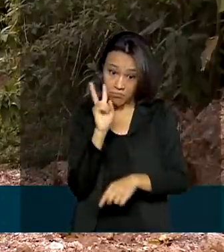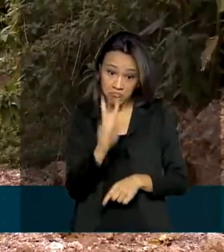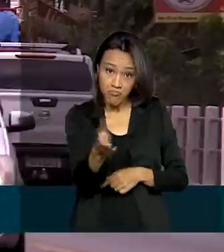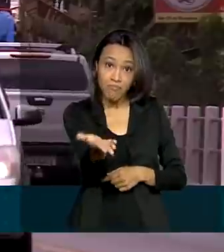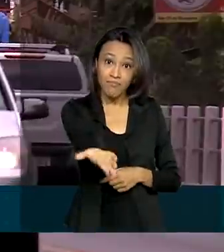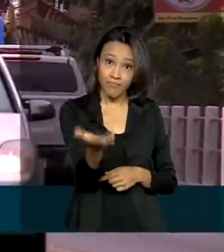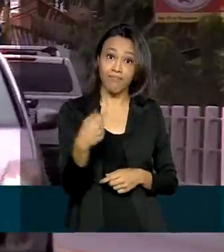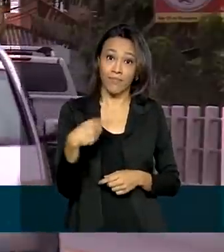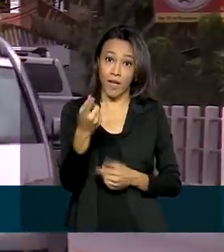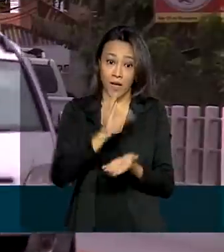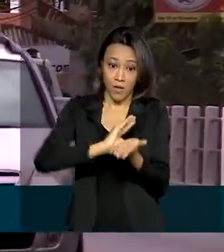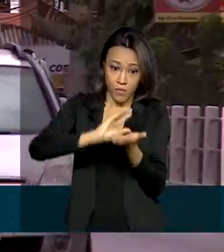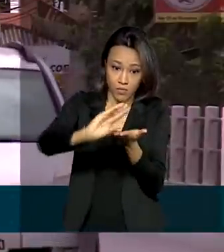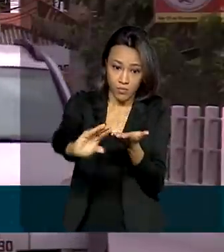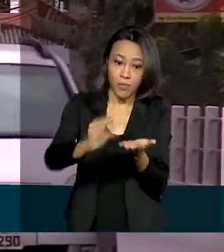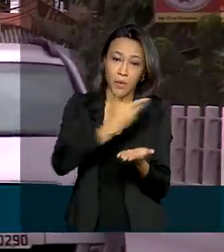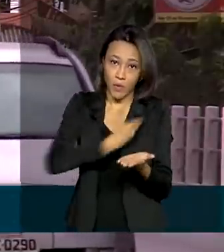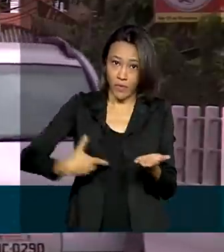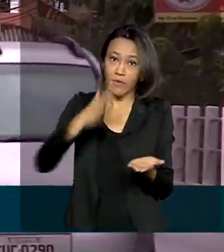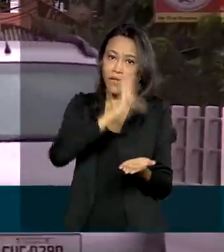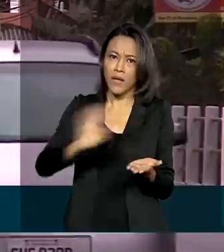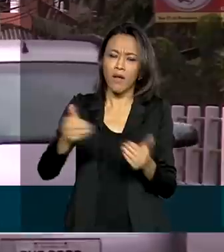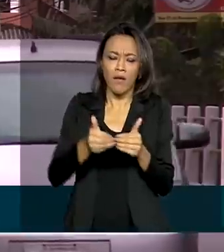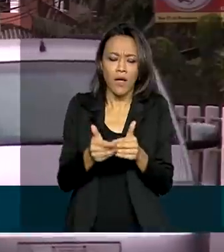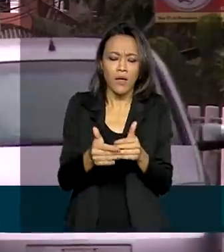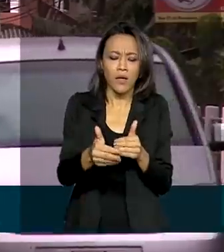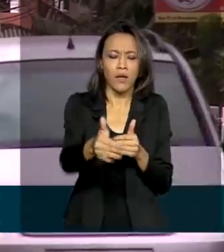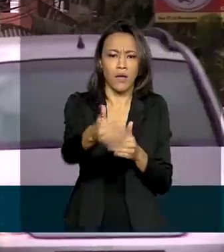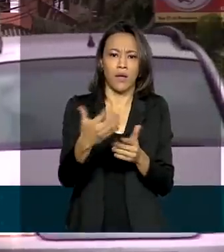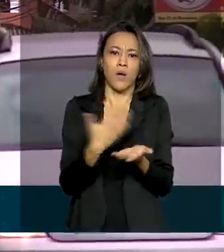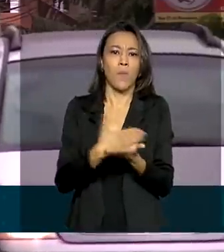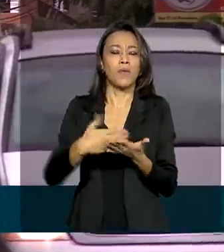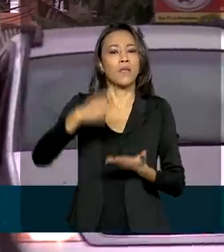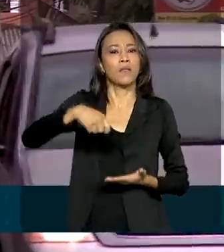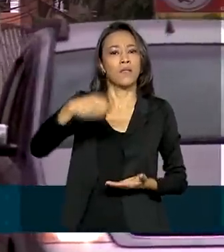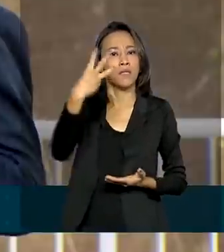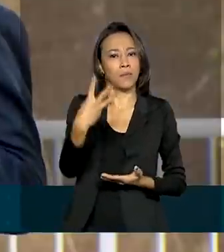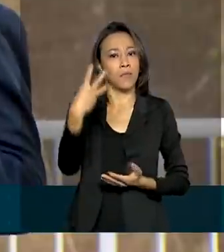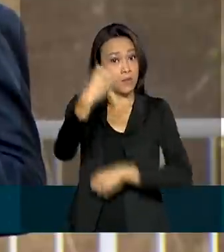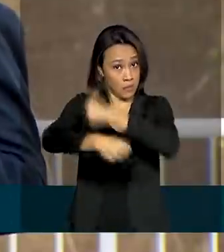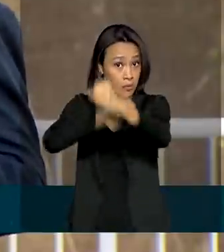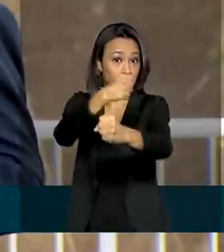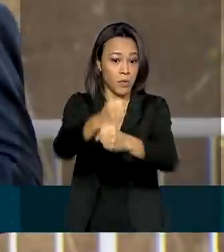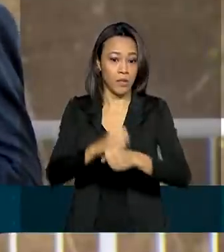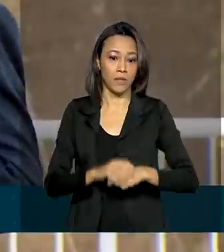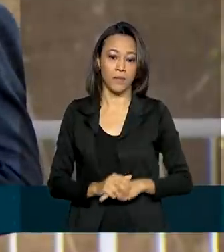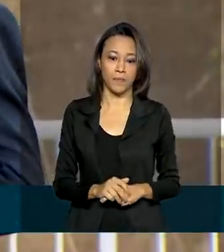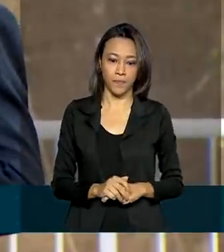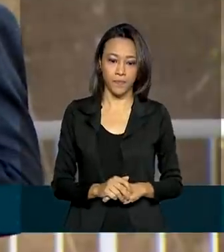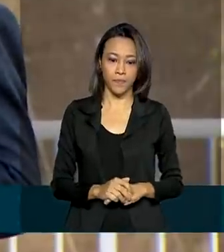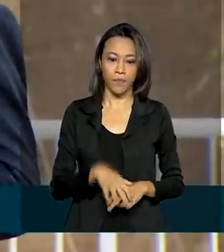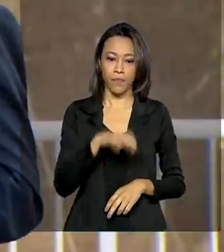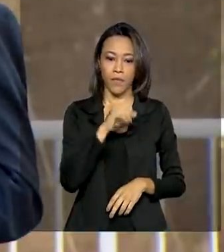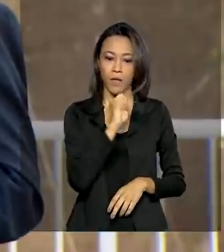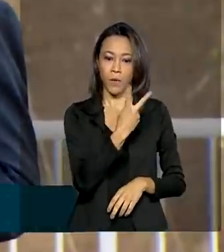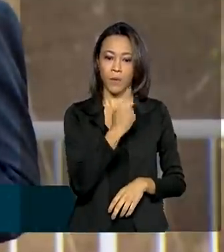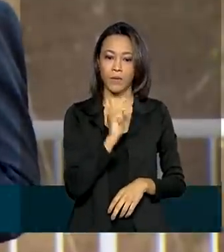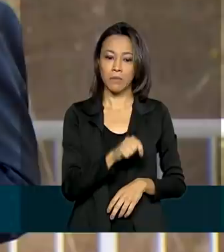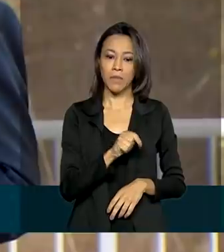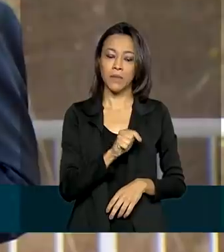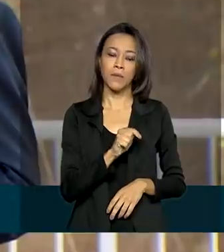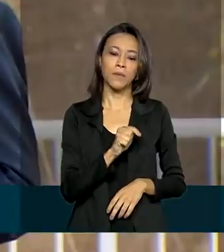governo federal. A obra deve começar no primeiro trimestre do ano que vem. 2.500 metros